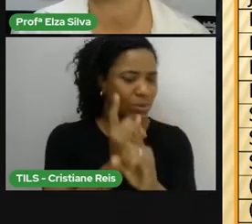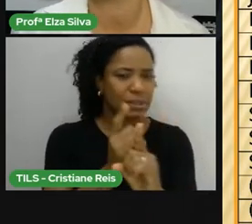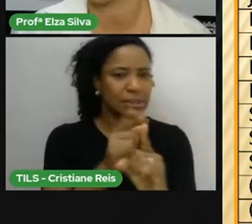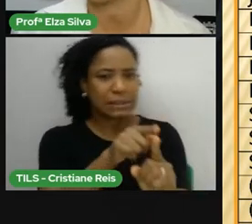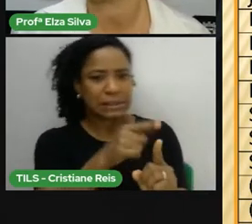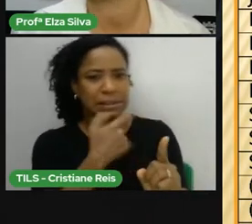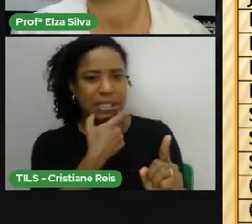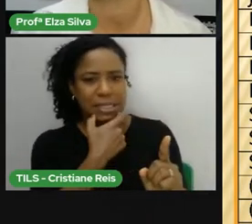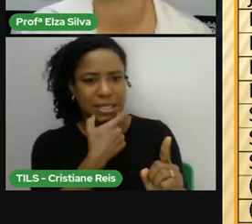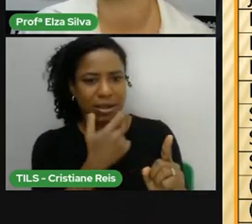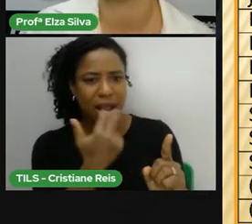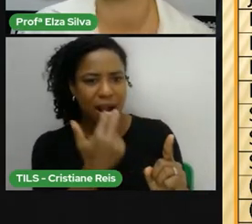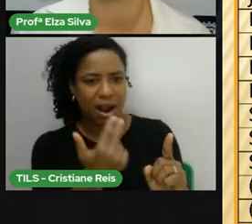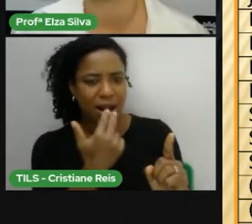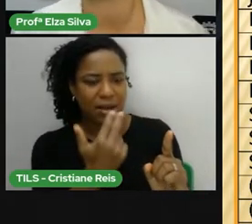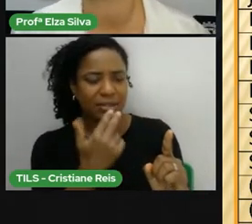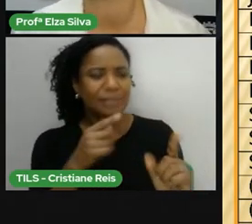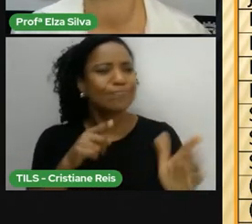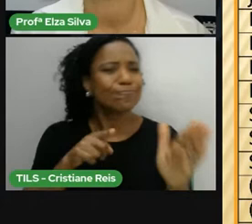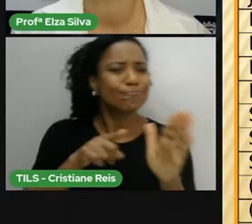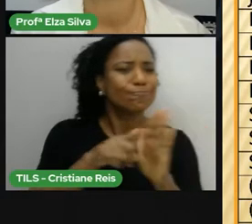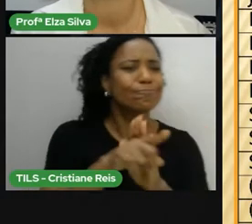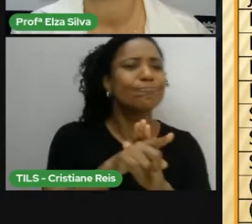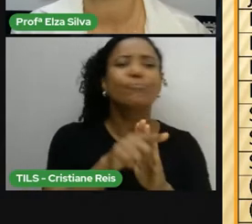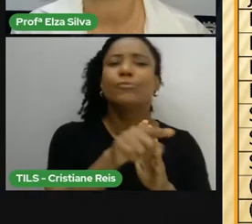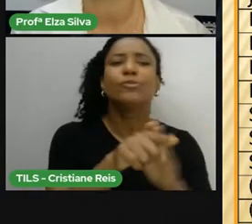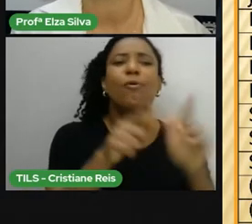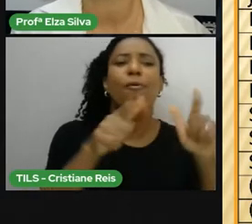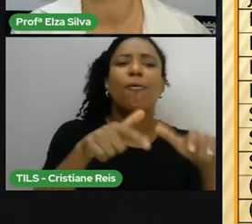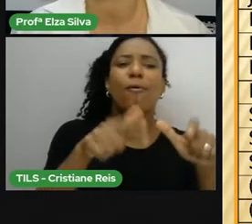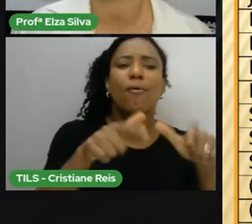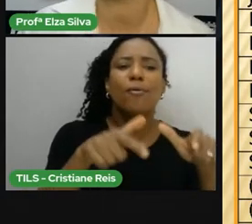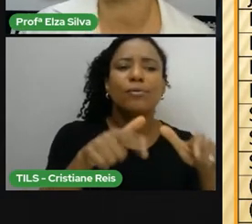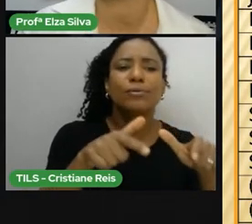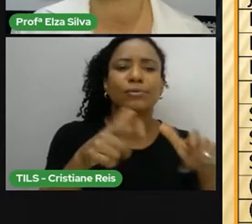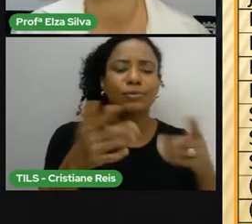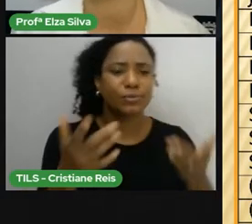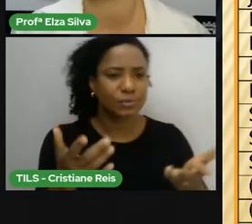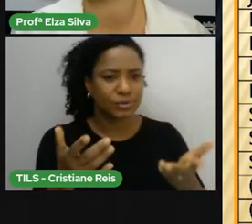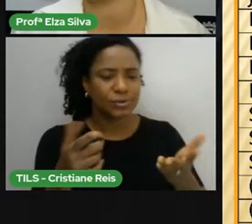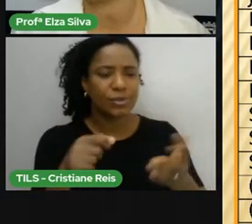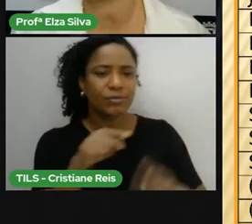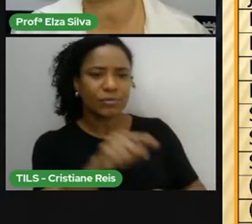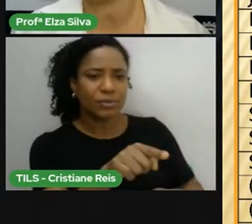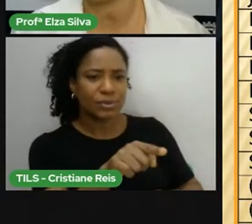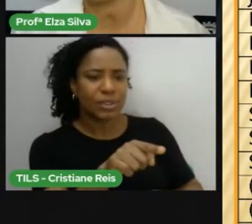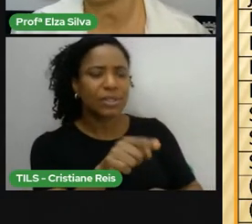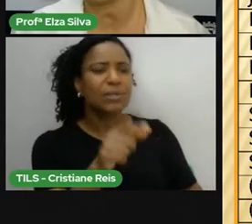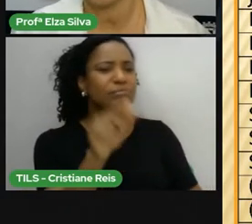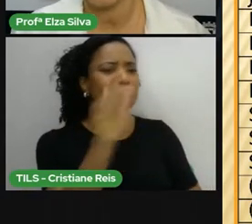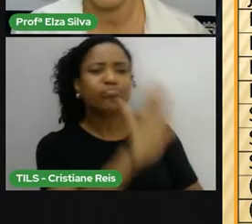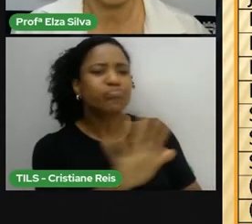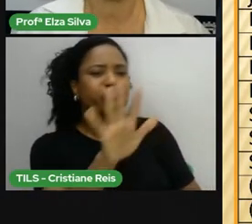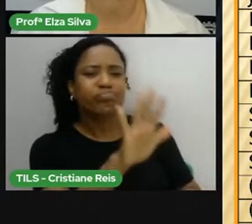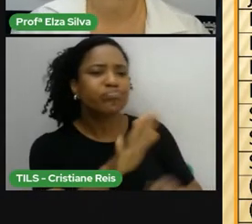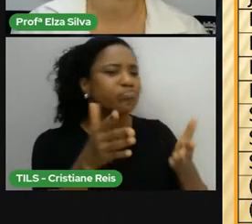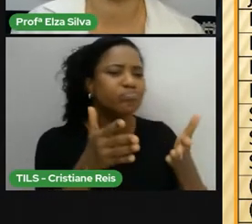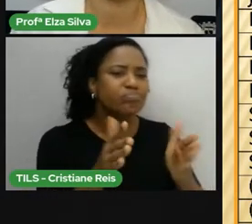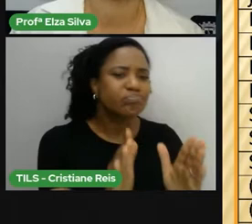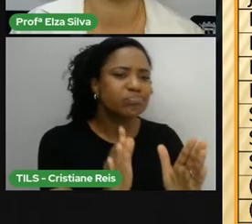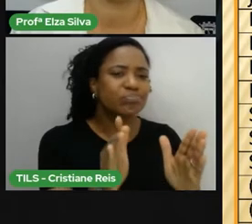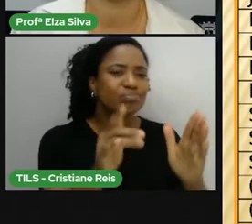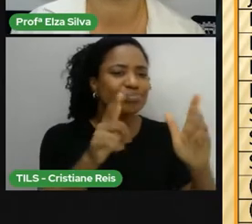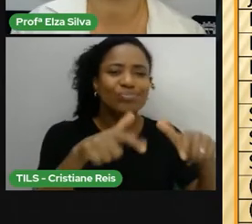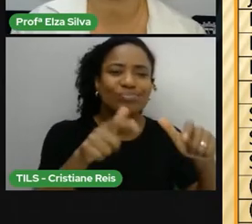sabe perguntar de onde ele é? Sabe perguntar qual a nacionalidade dele? E você